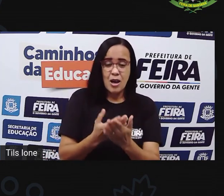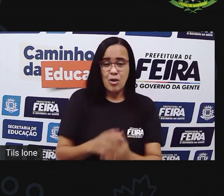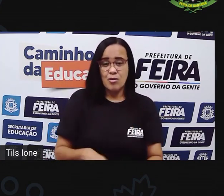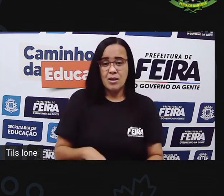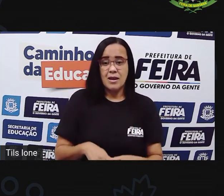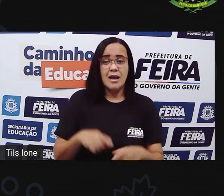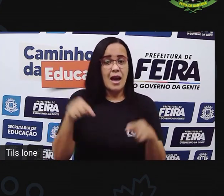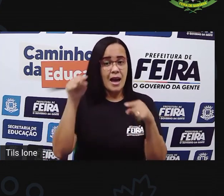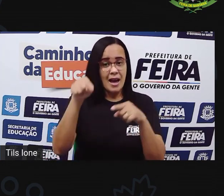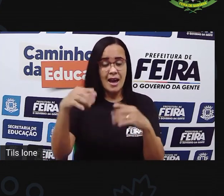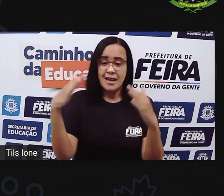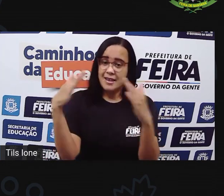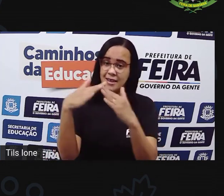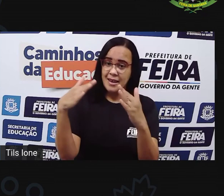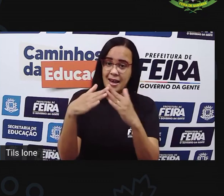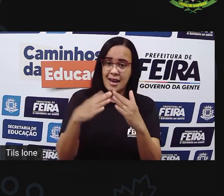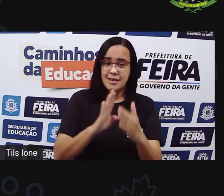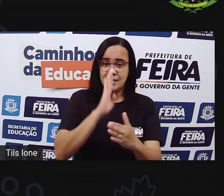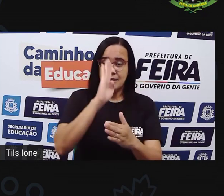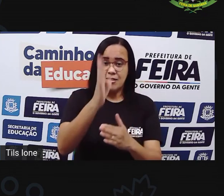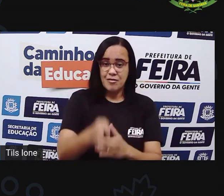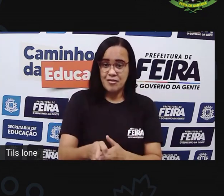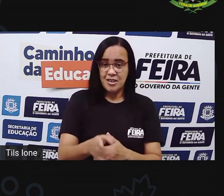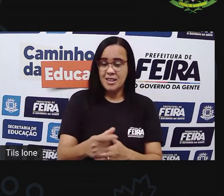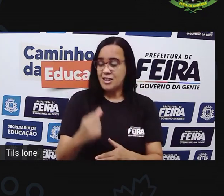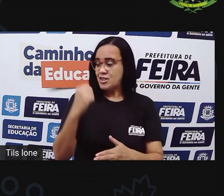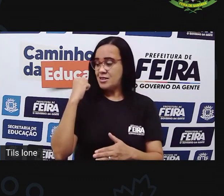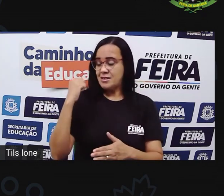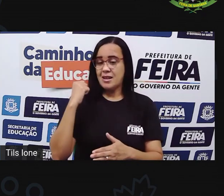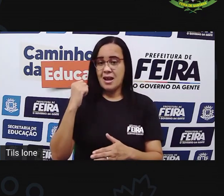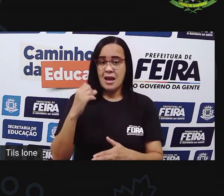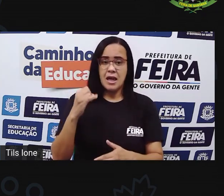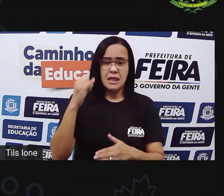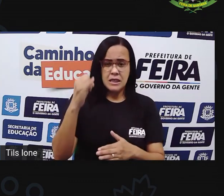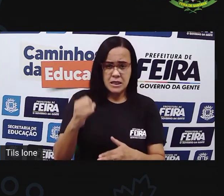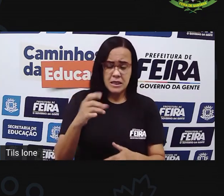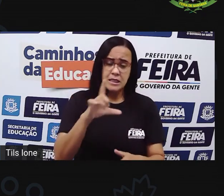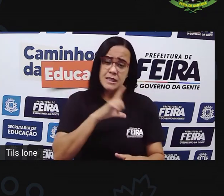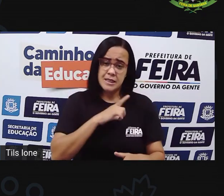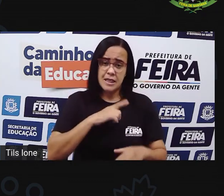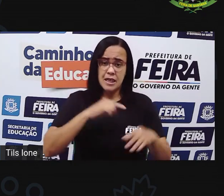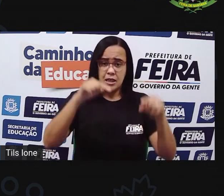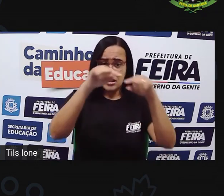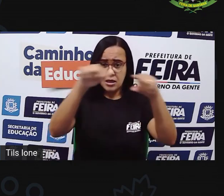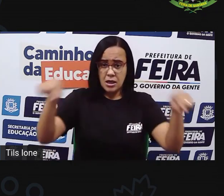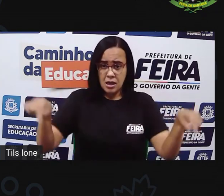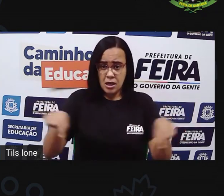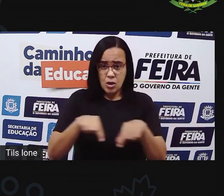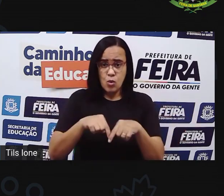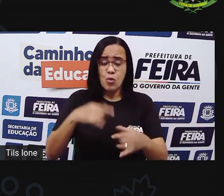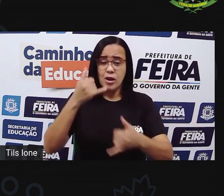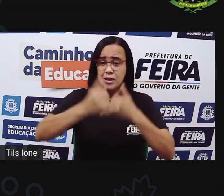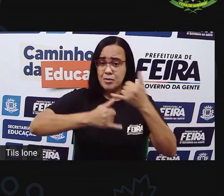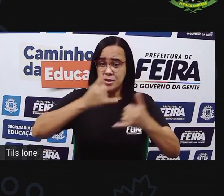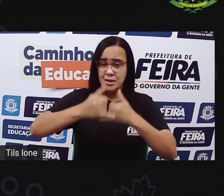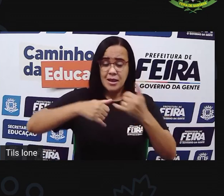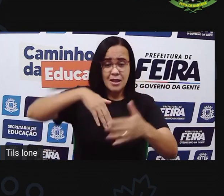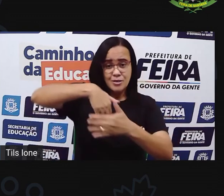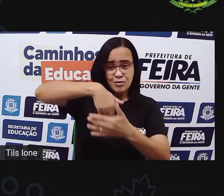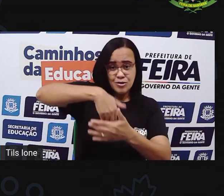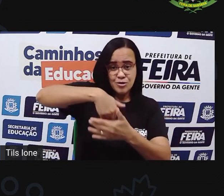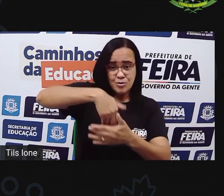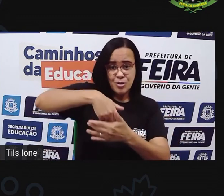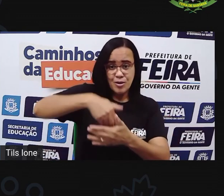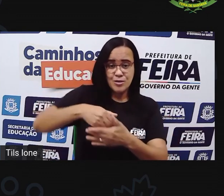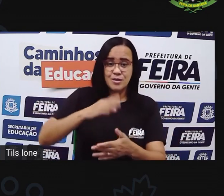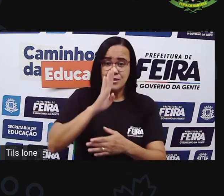Se tem alguma quadra aí perto da casa de vocês, né? O que é tem na frente da quadra? O que é que tem no fundo? E vão